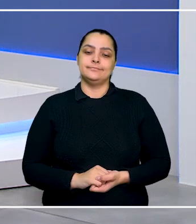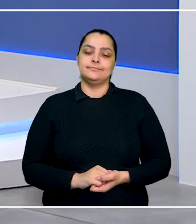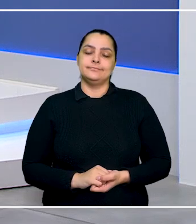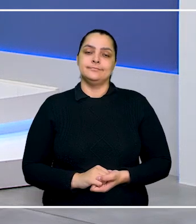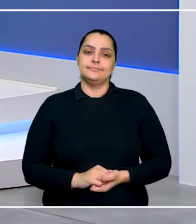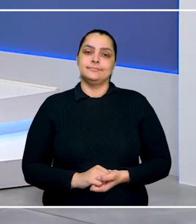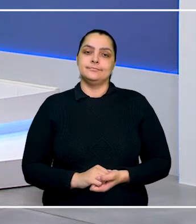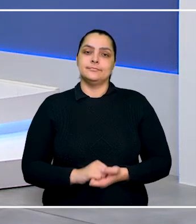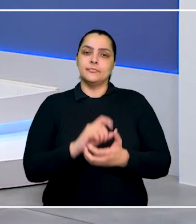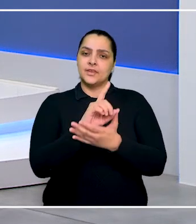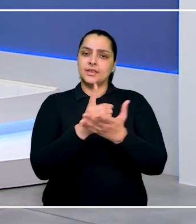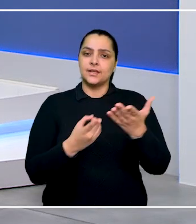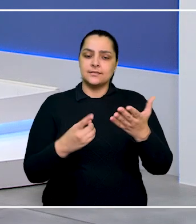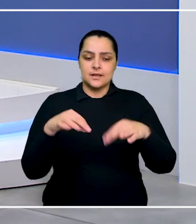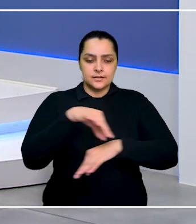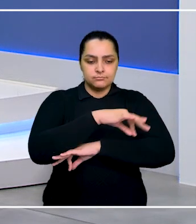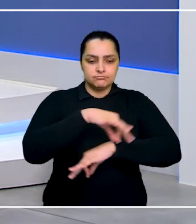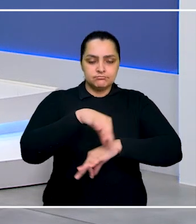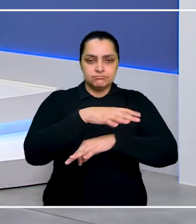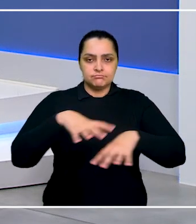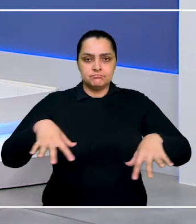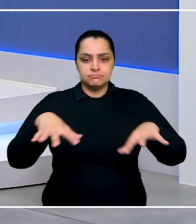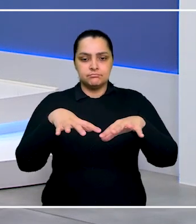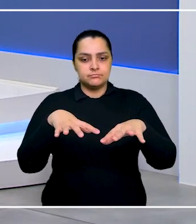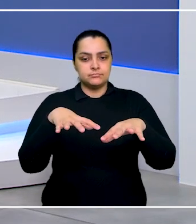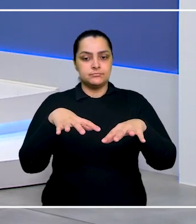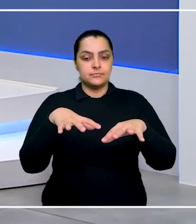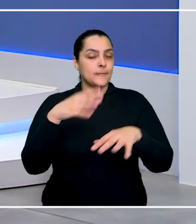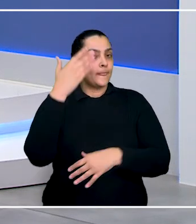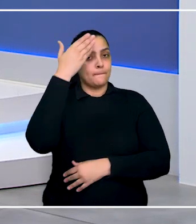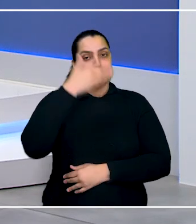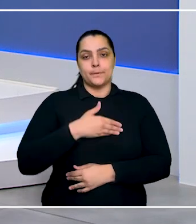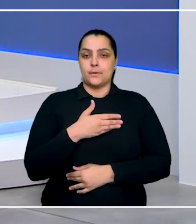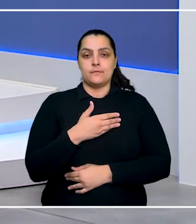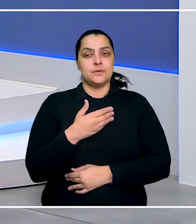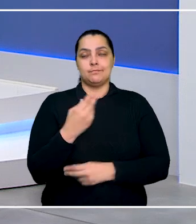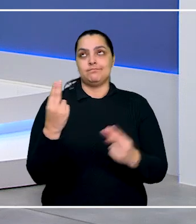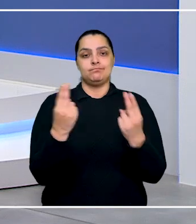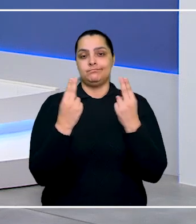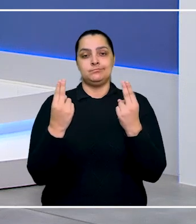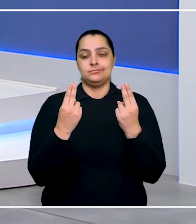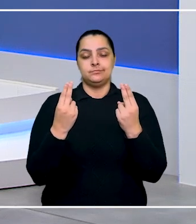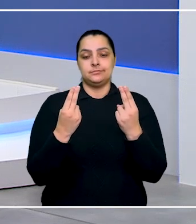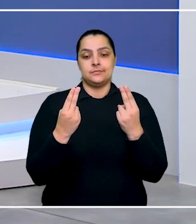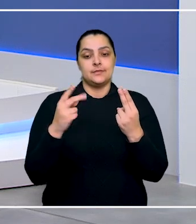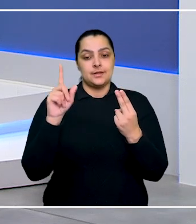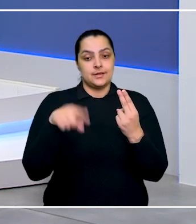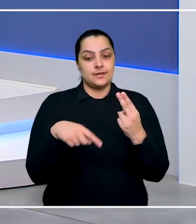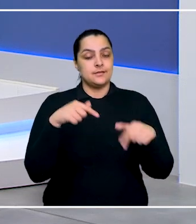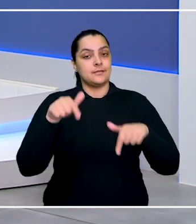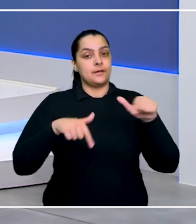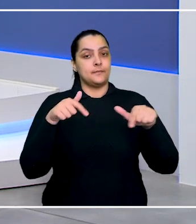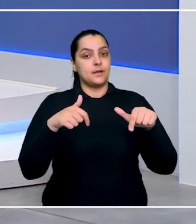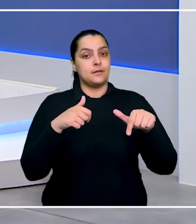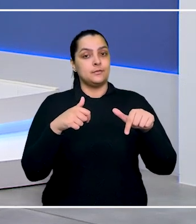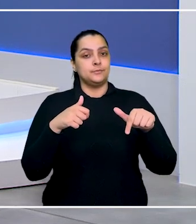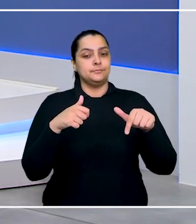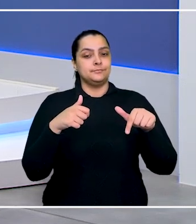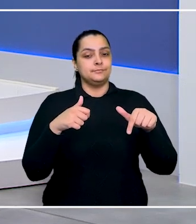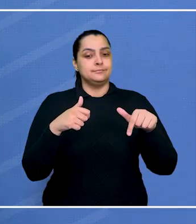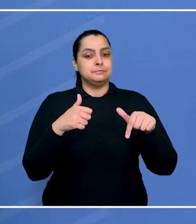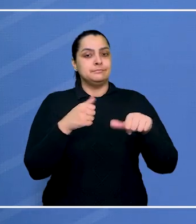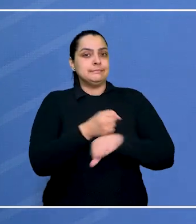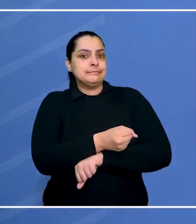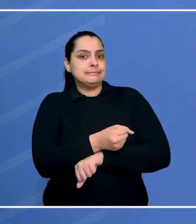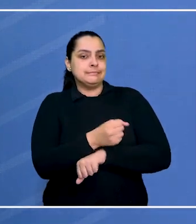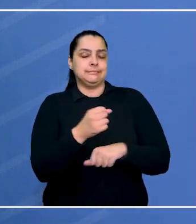Um designer de interiores de São Paulo não conseguiu provar em ação trabalhista que foi submetido a condições de trabalho degradantes.